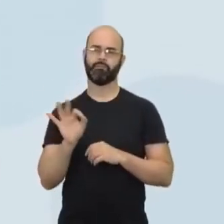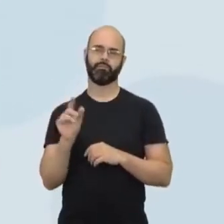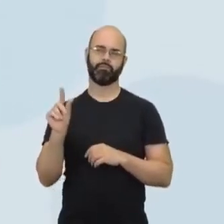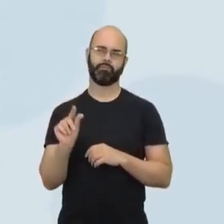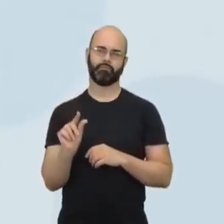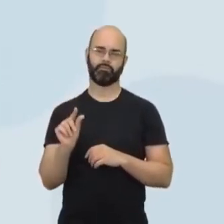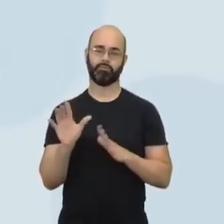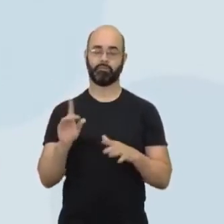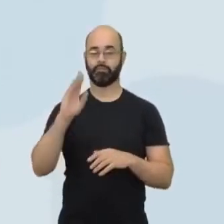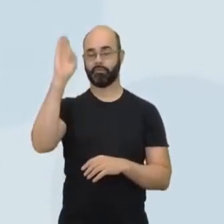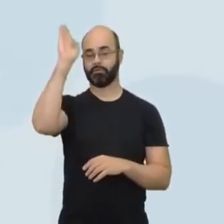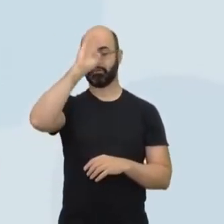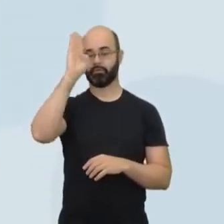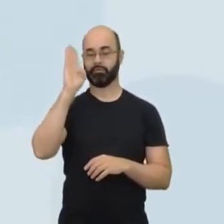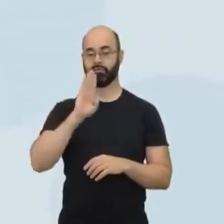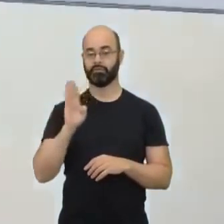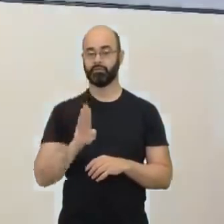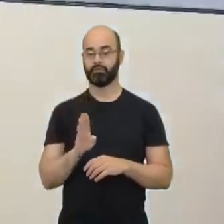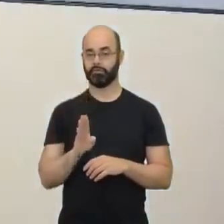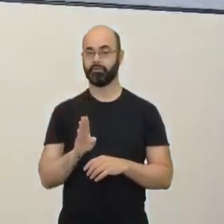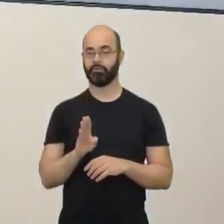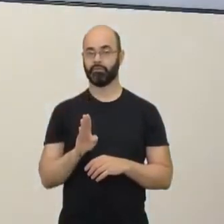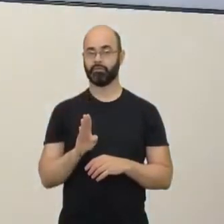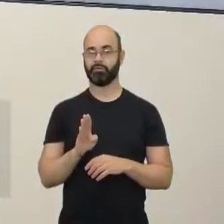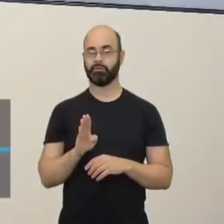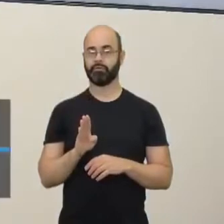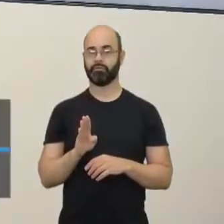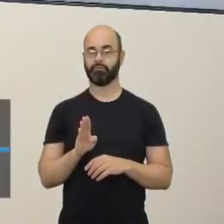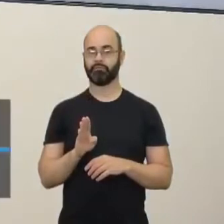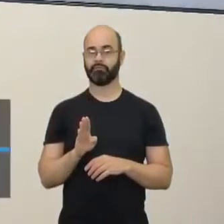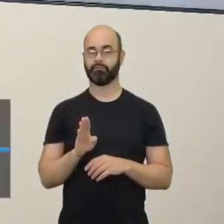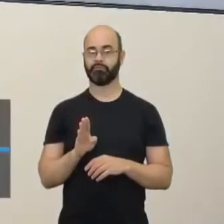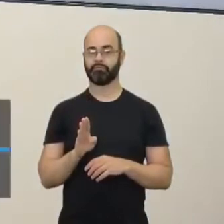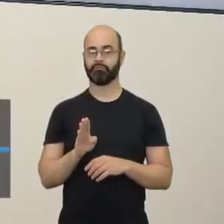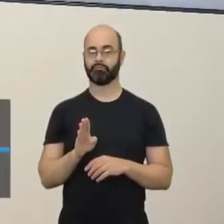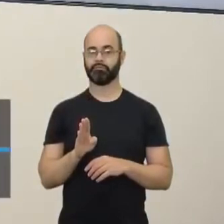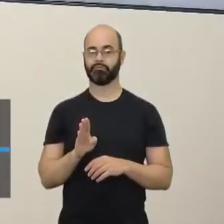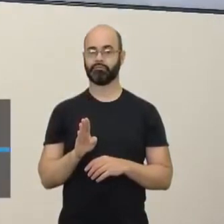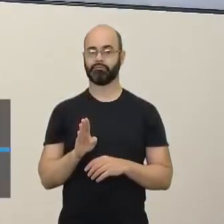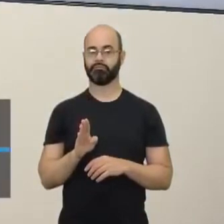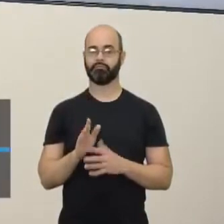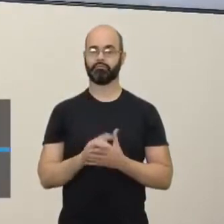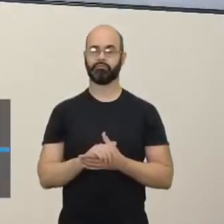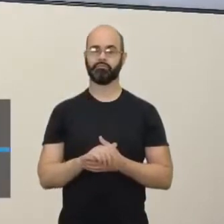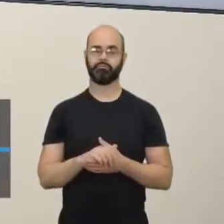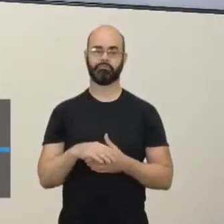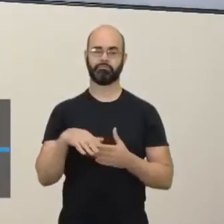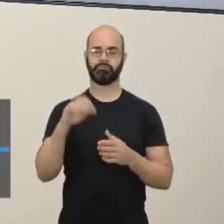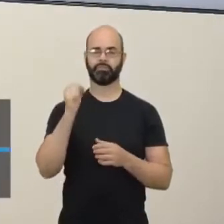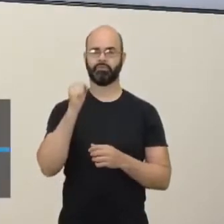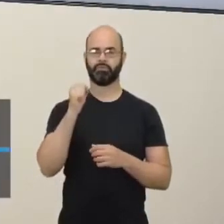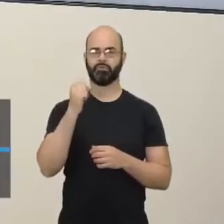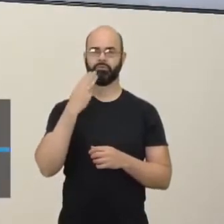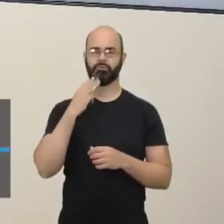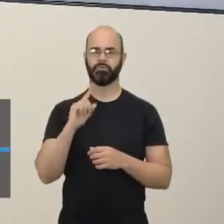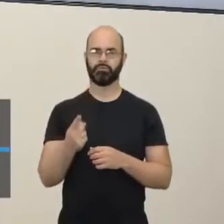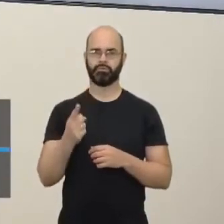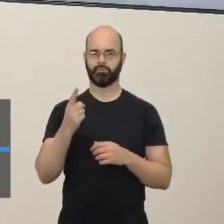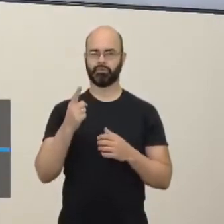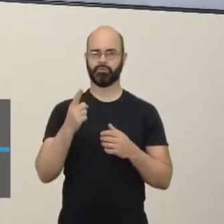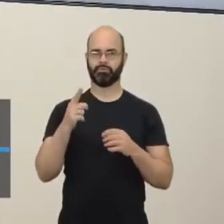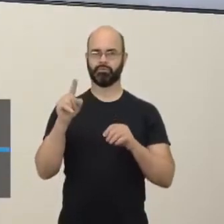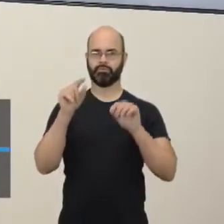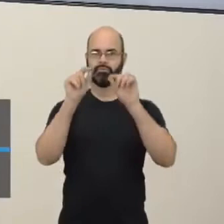Mas no caso do Brasil, né? Que tem aí uma porcentagem, uma projeção de área de mais de 8 milhões e meio de quilômetros quadrados,